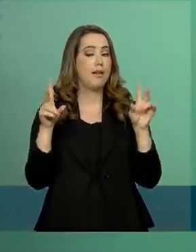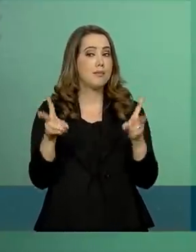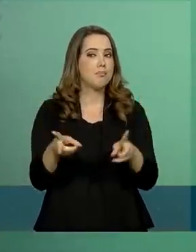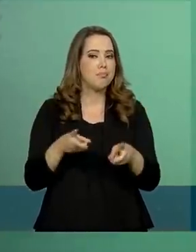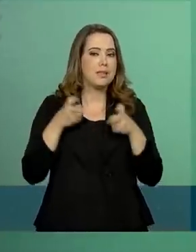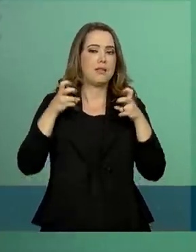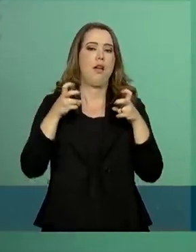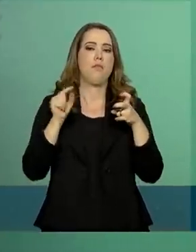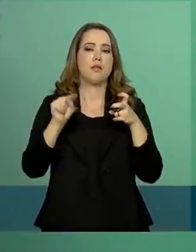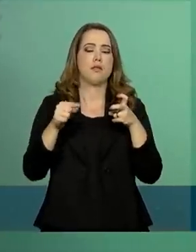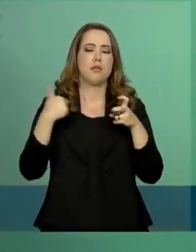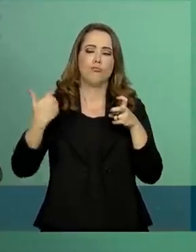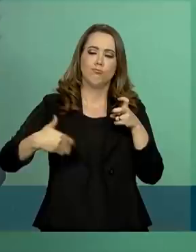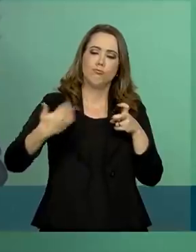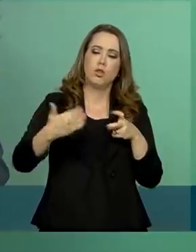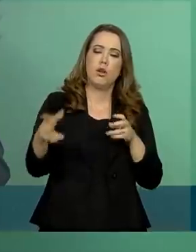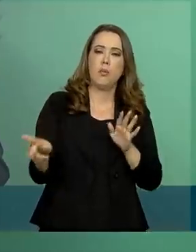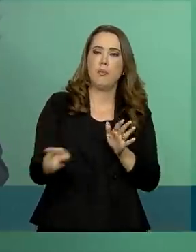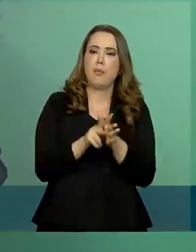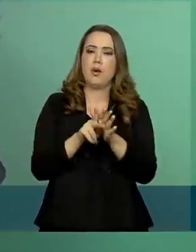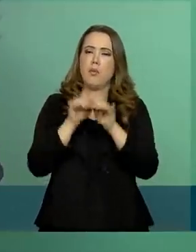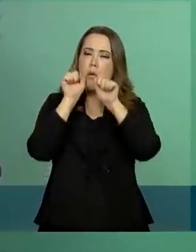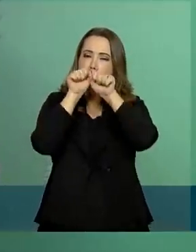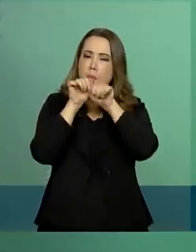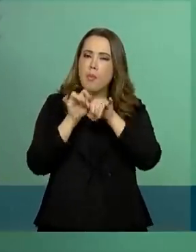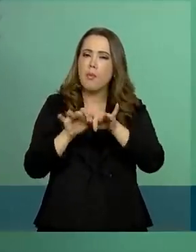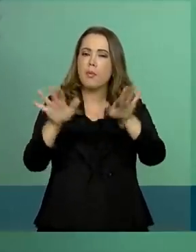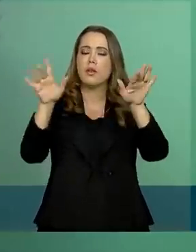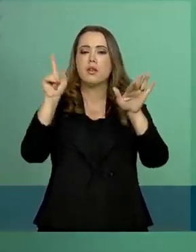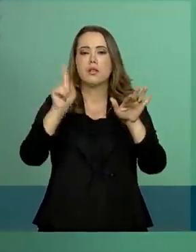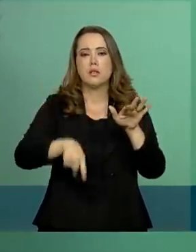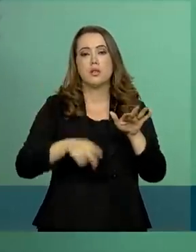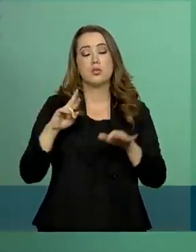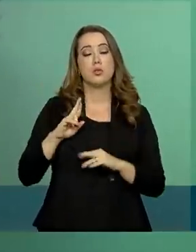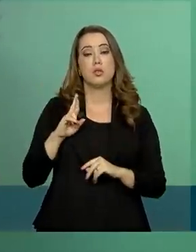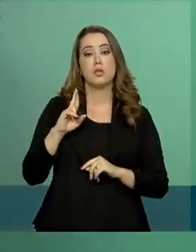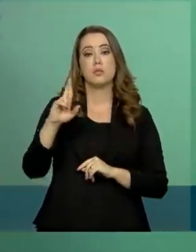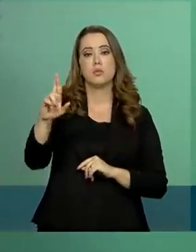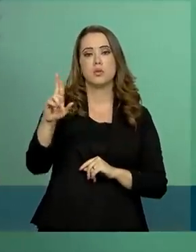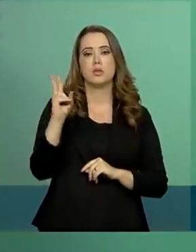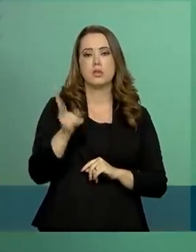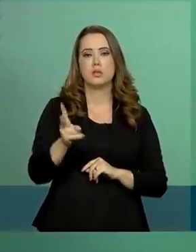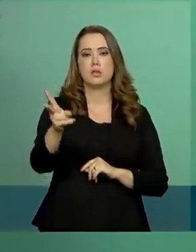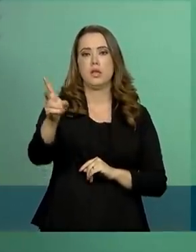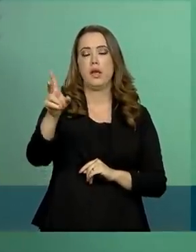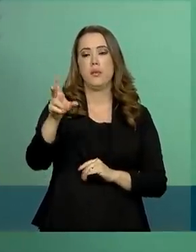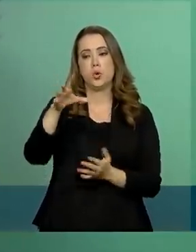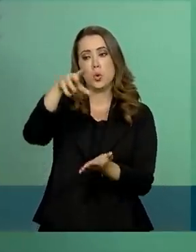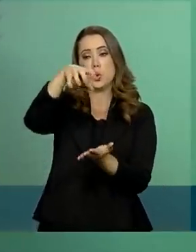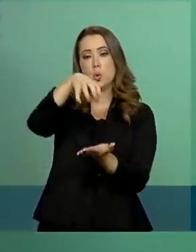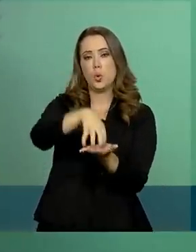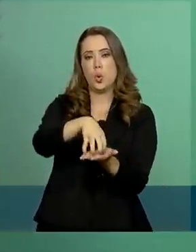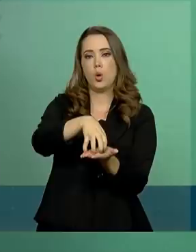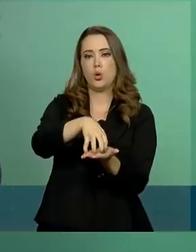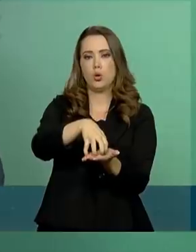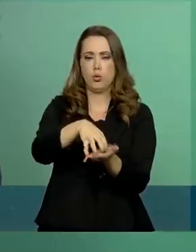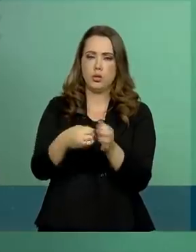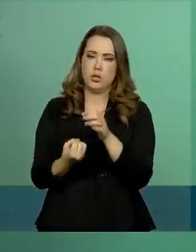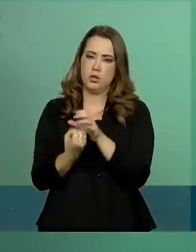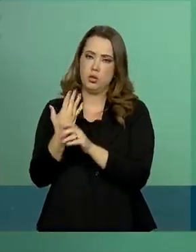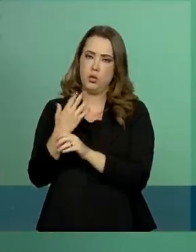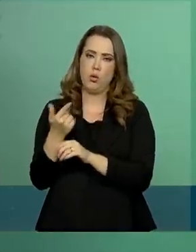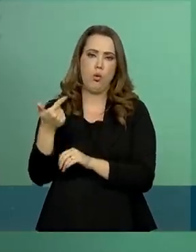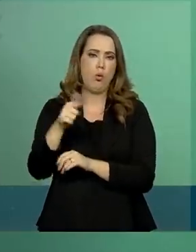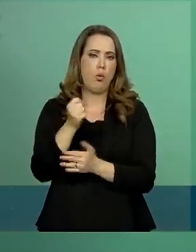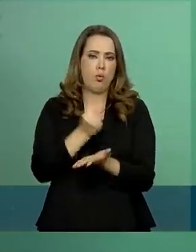que a condução da própria propaganda será de responsabilidade sempre do órgão que a produzir ou